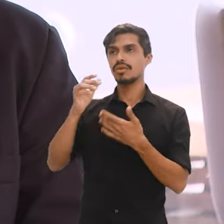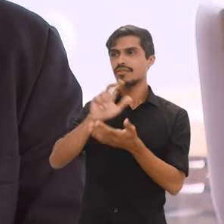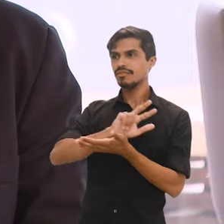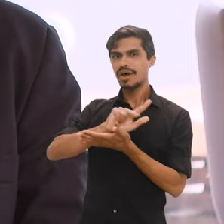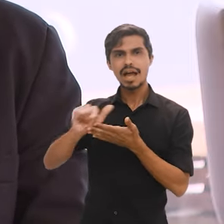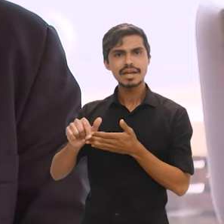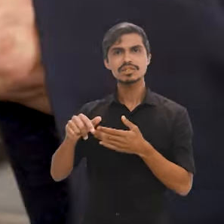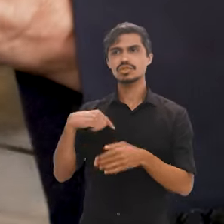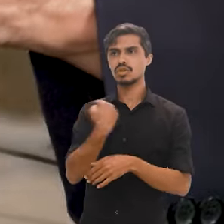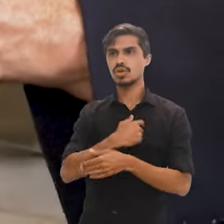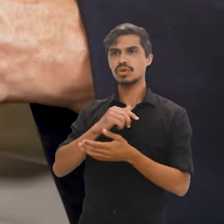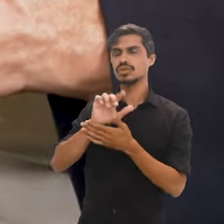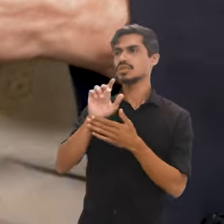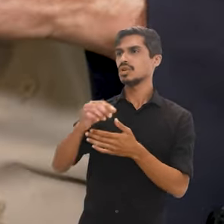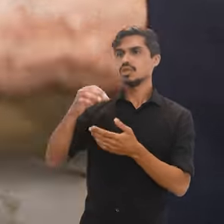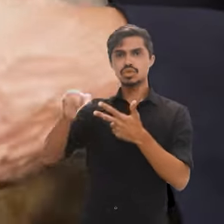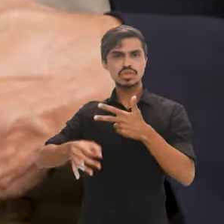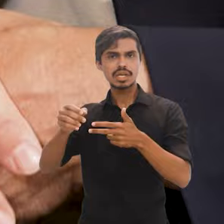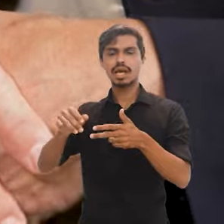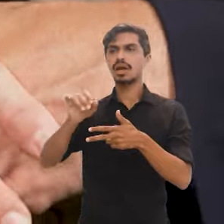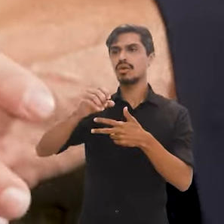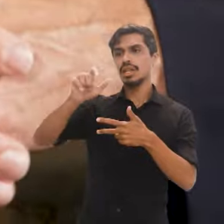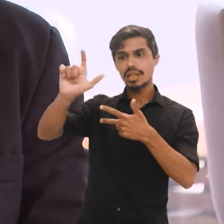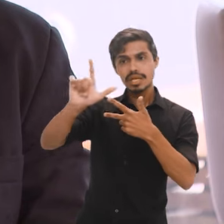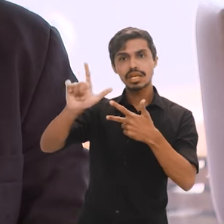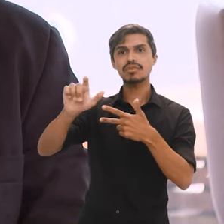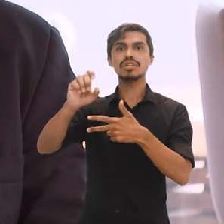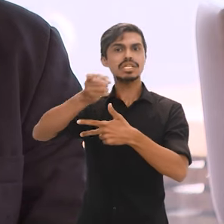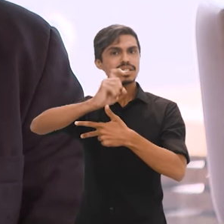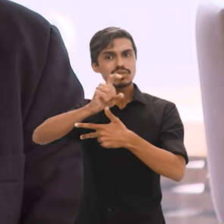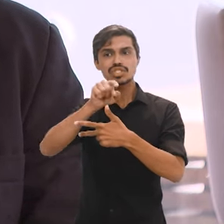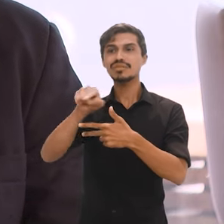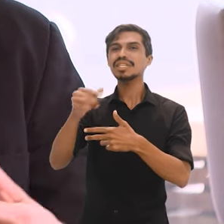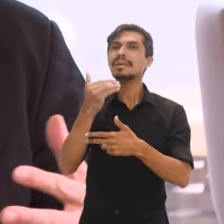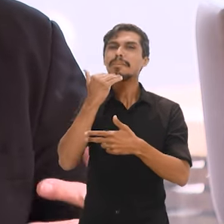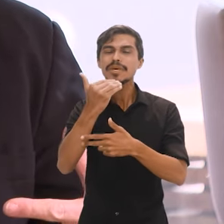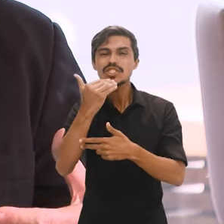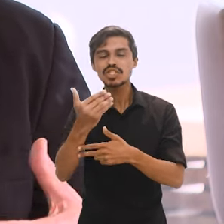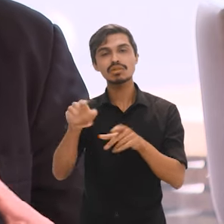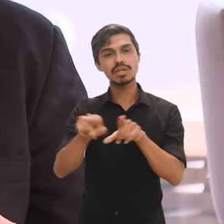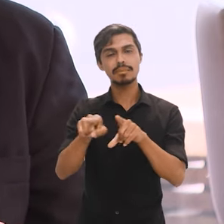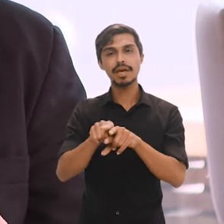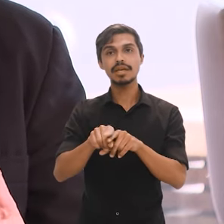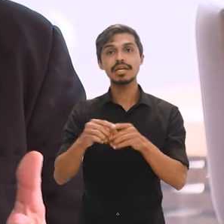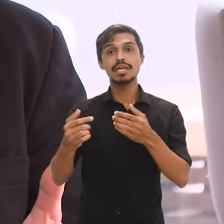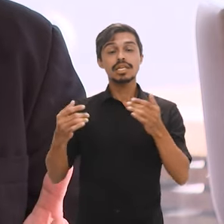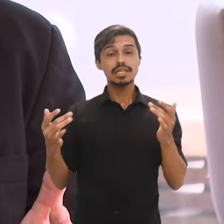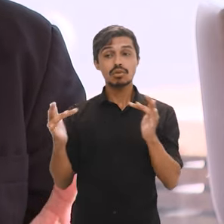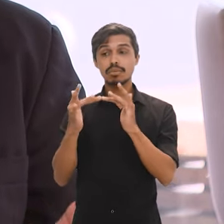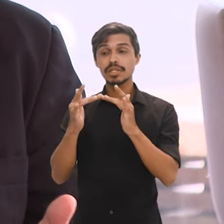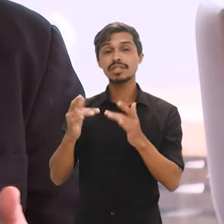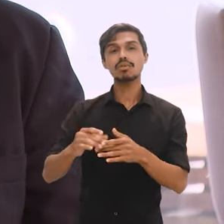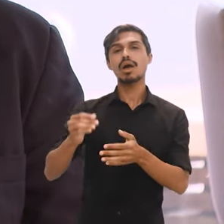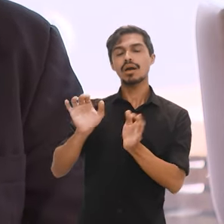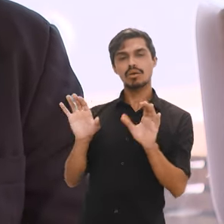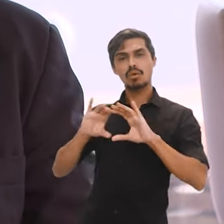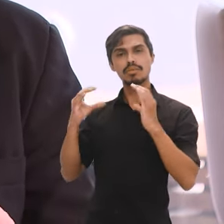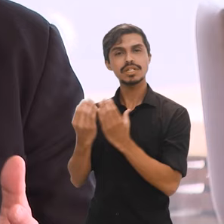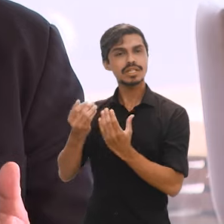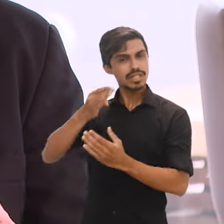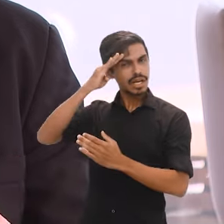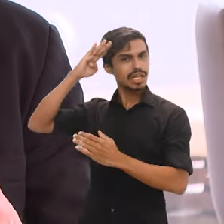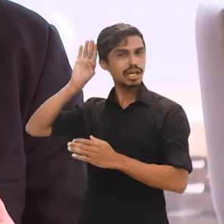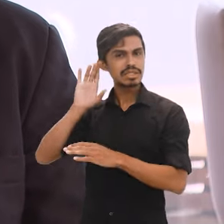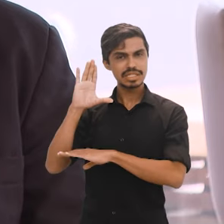republicanos que nós temos, do Judiciário, do Poder Legislativo e do Executivo, e em combinação com a comunidade acadêmica, com